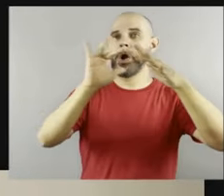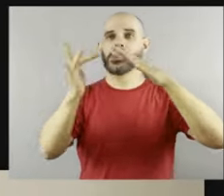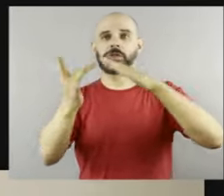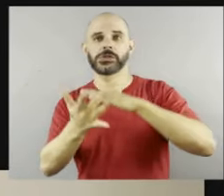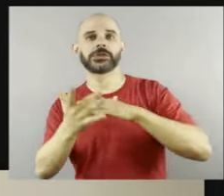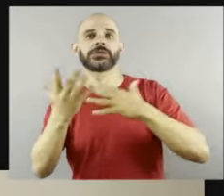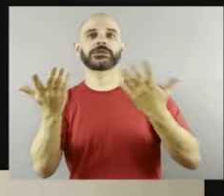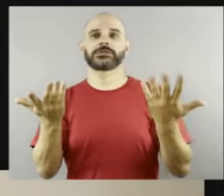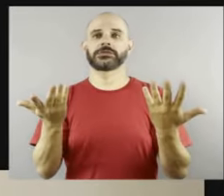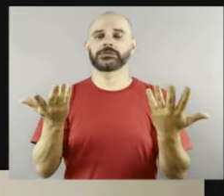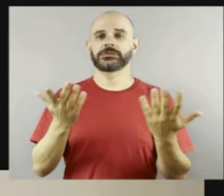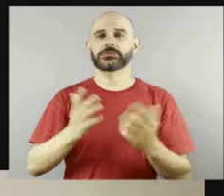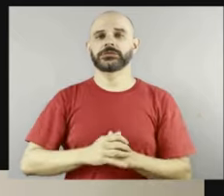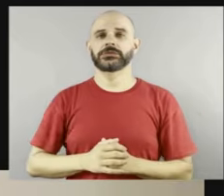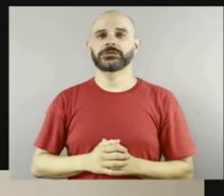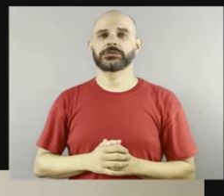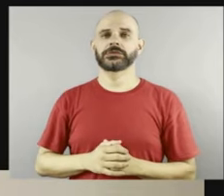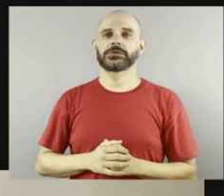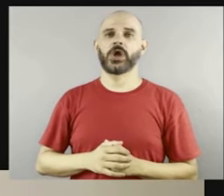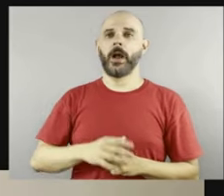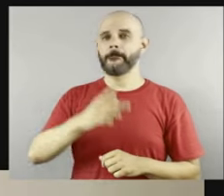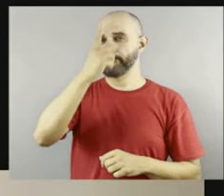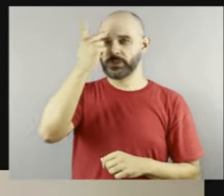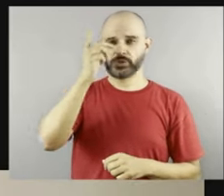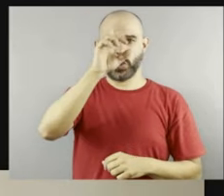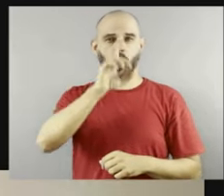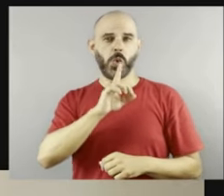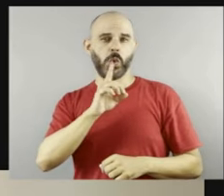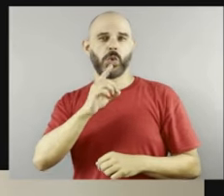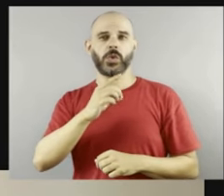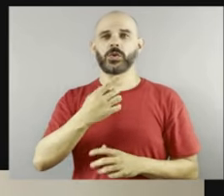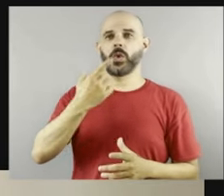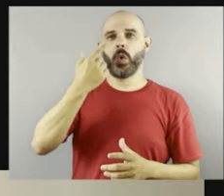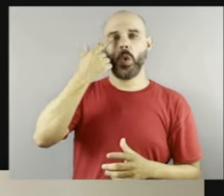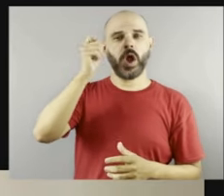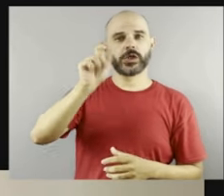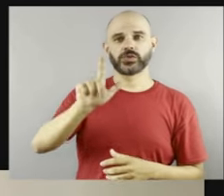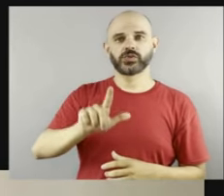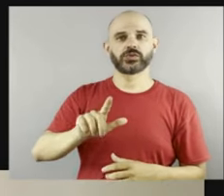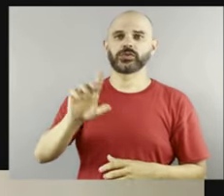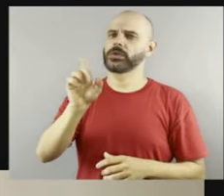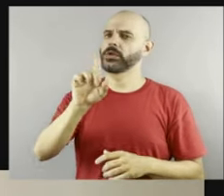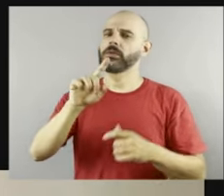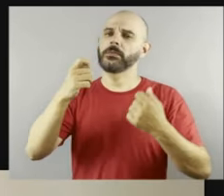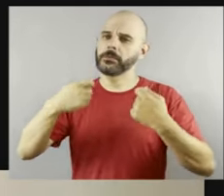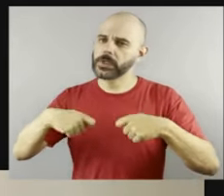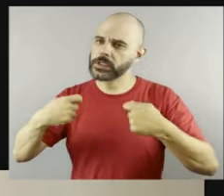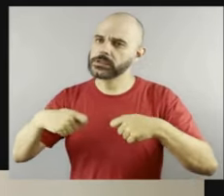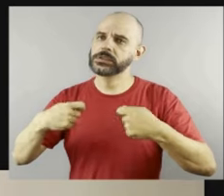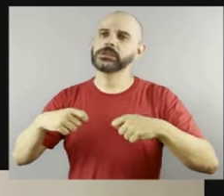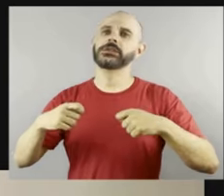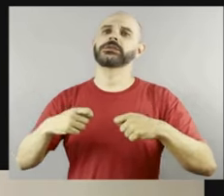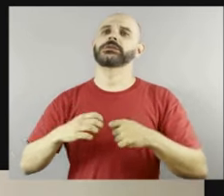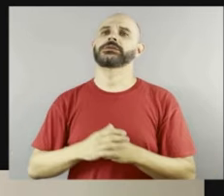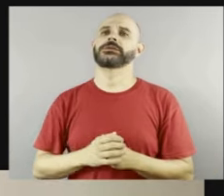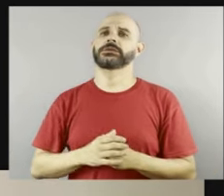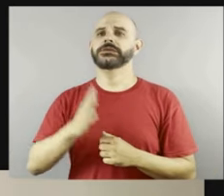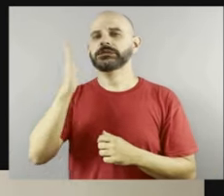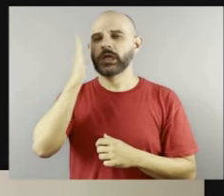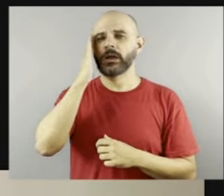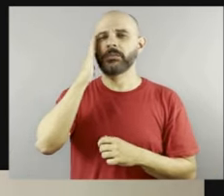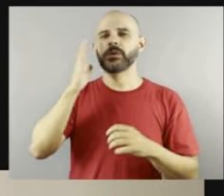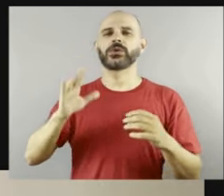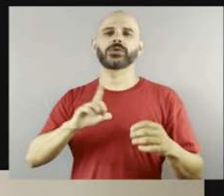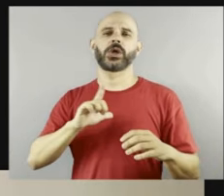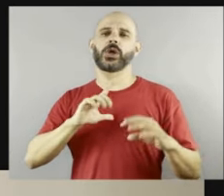de olho azul. Então, assim, a gente precisa, a gente precisa, porque está com tudo isso misturado na sociedade, porque